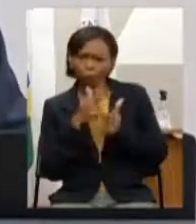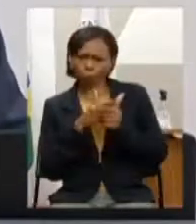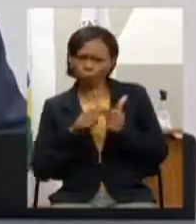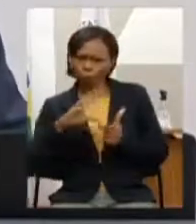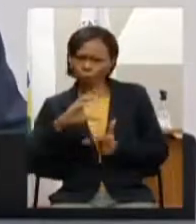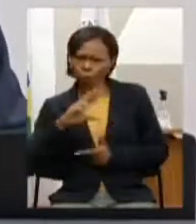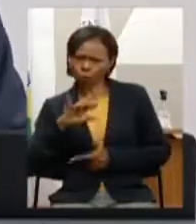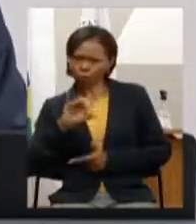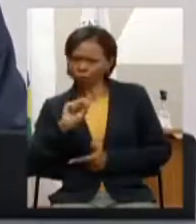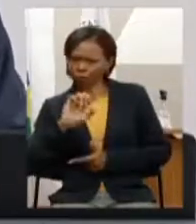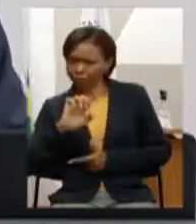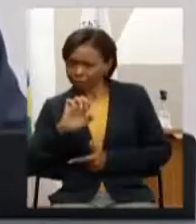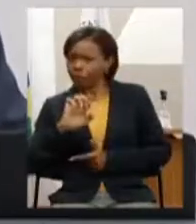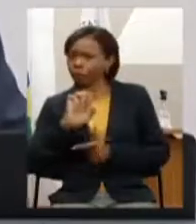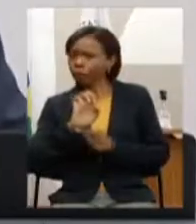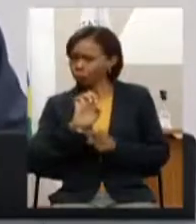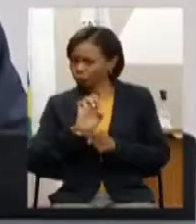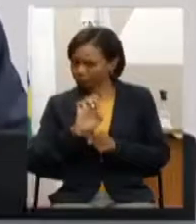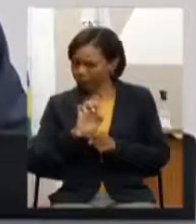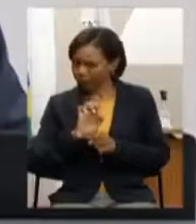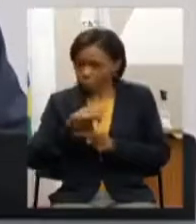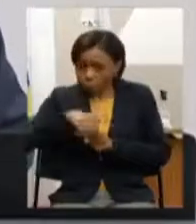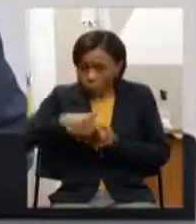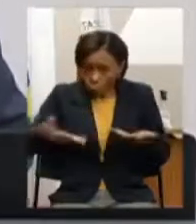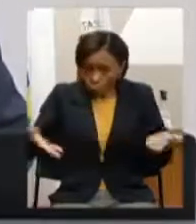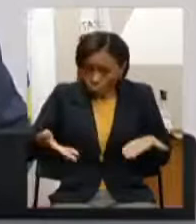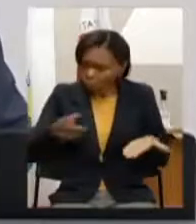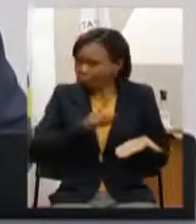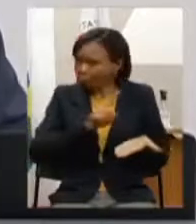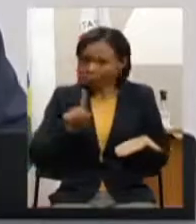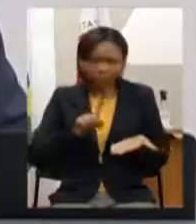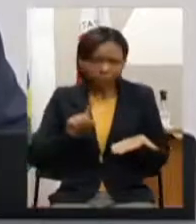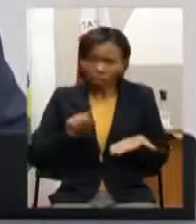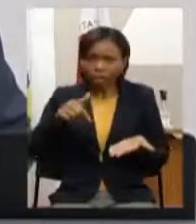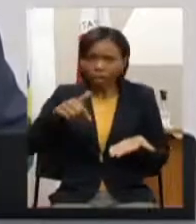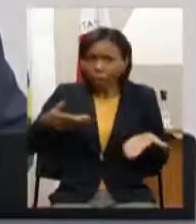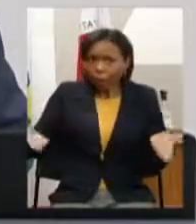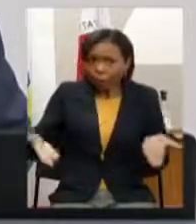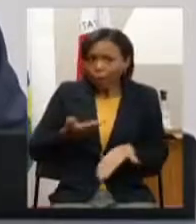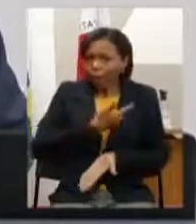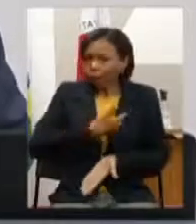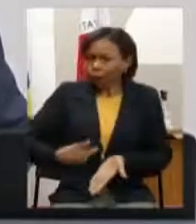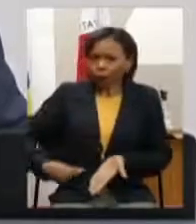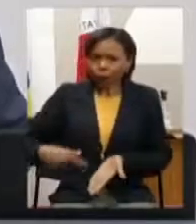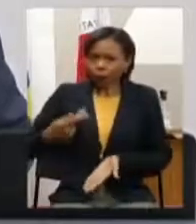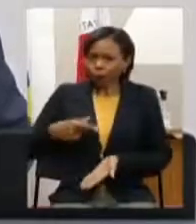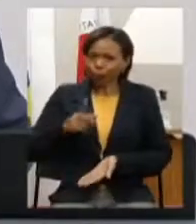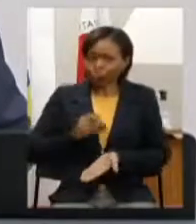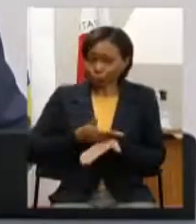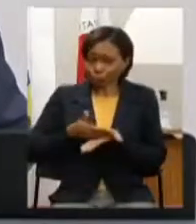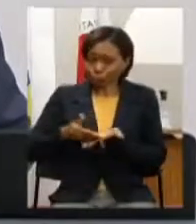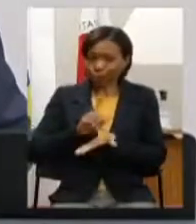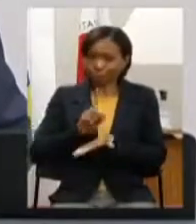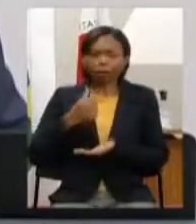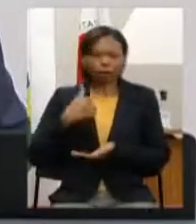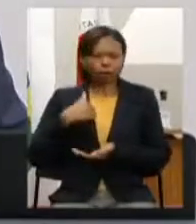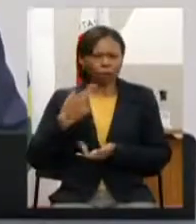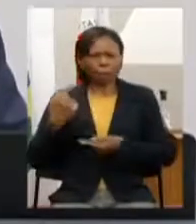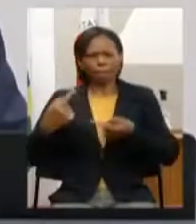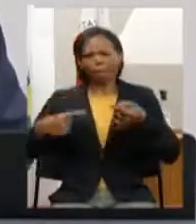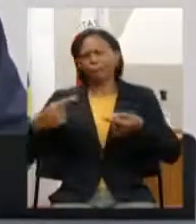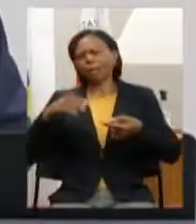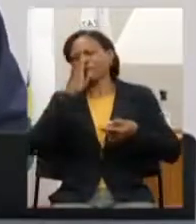de hoje não vamos aqui dizer que começou nesse governo eu não faço esse tipo de política barata